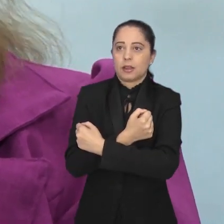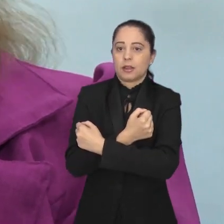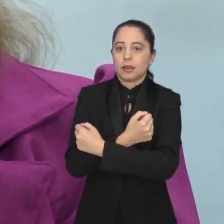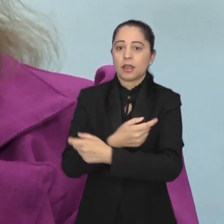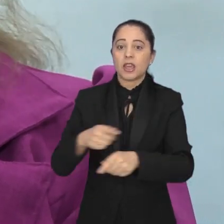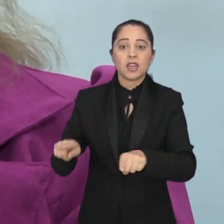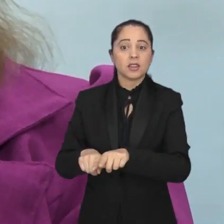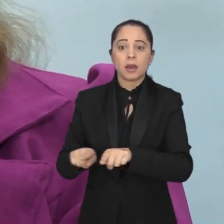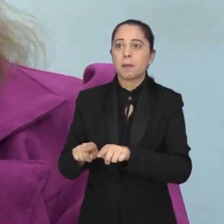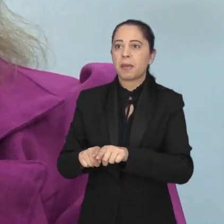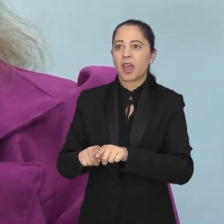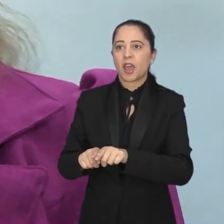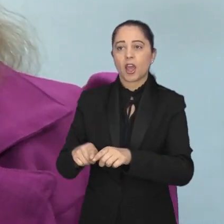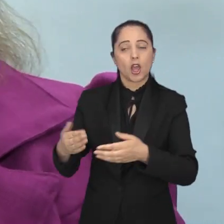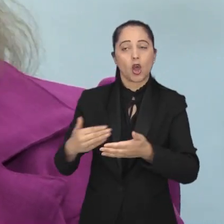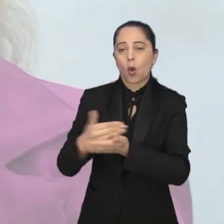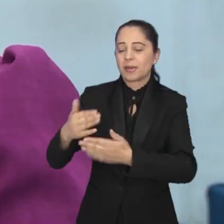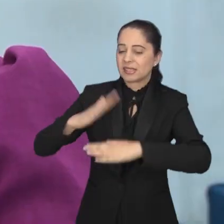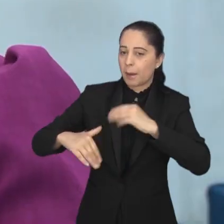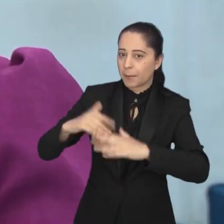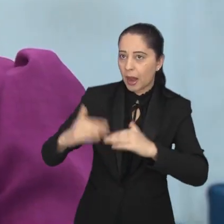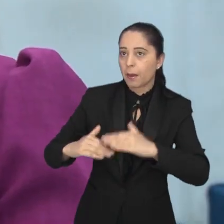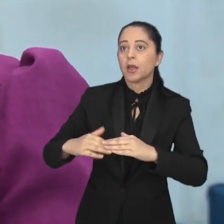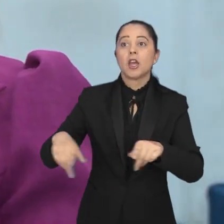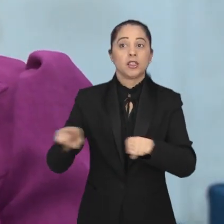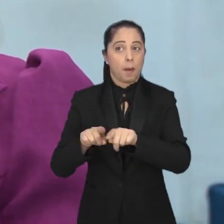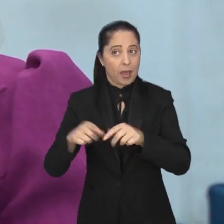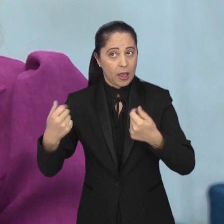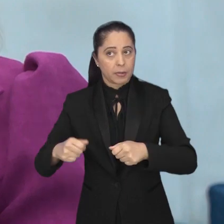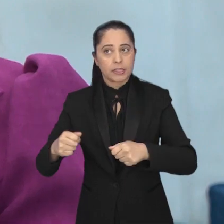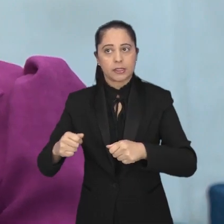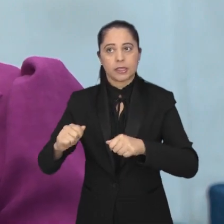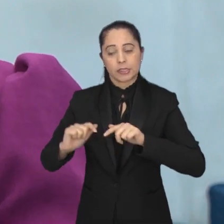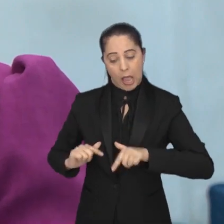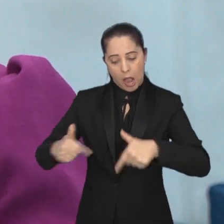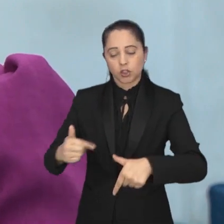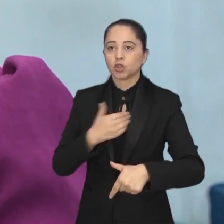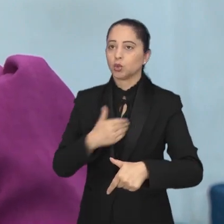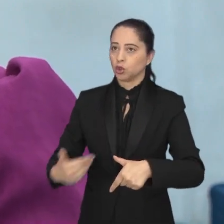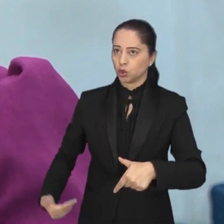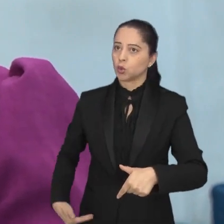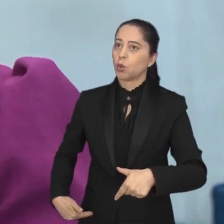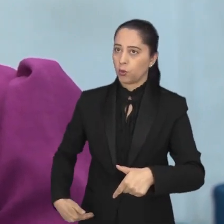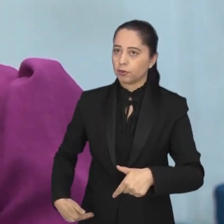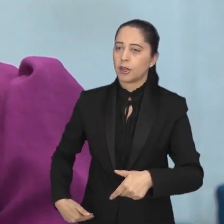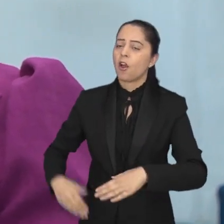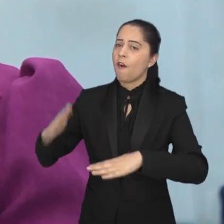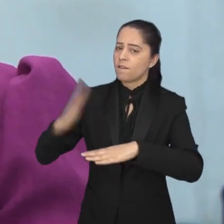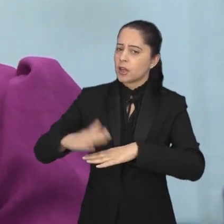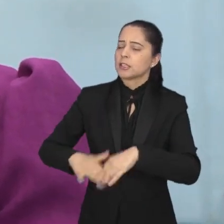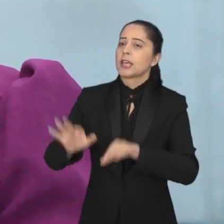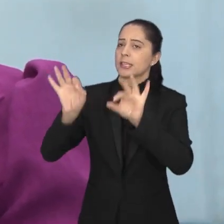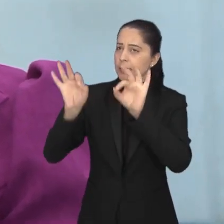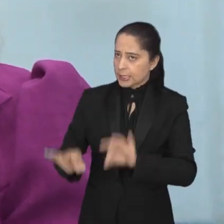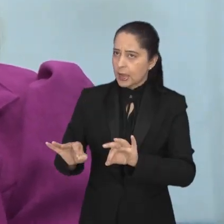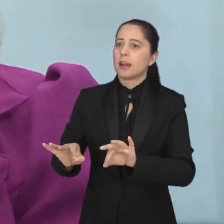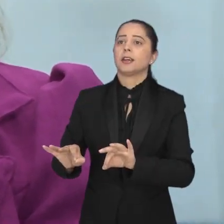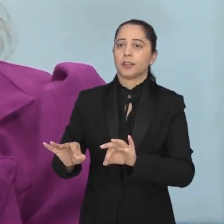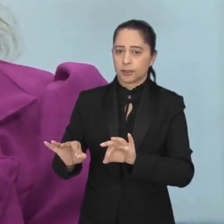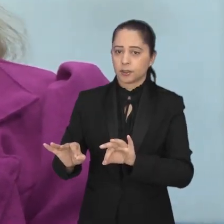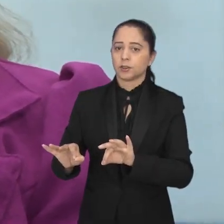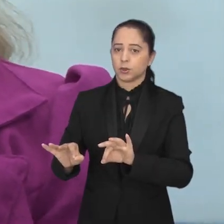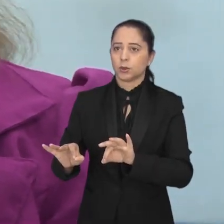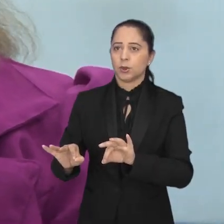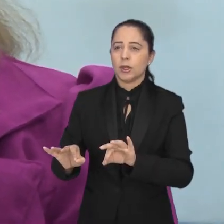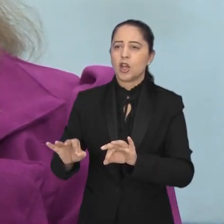causa e colocar tudo em prática. Trabalhar políticas públicas efetivas, fazer a coisa realmente sair